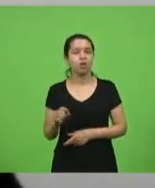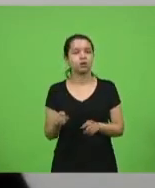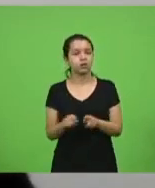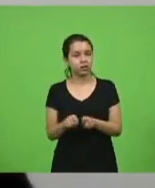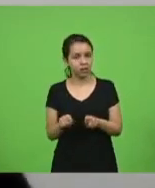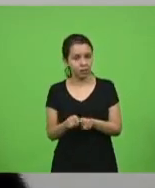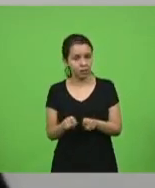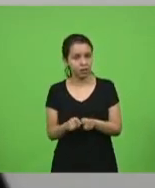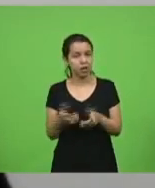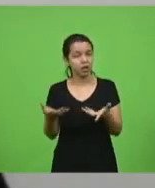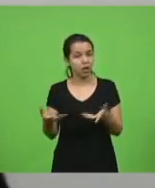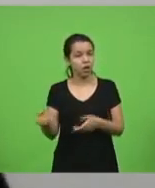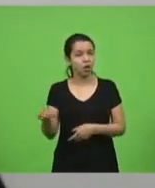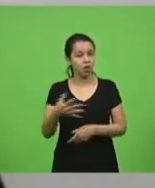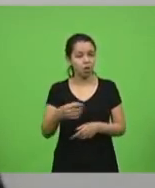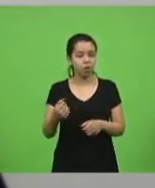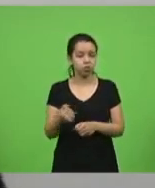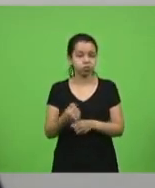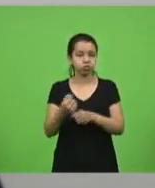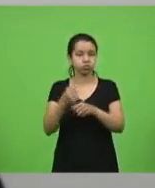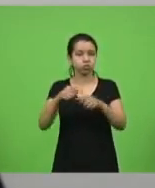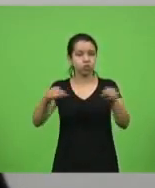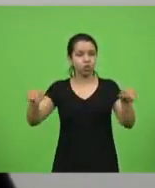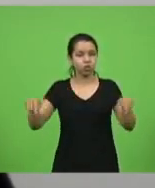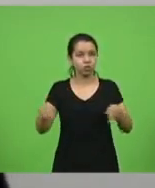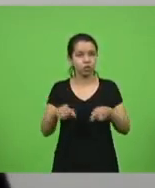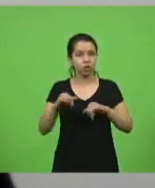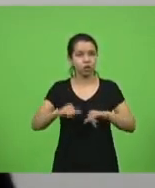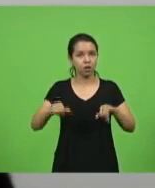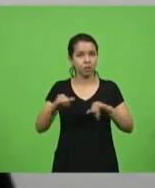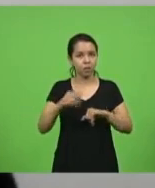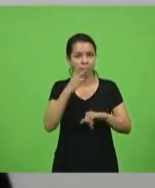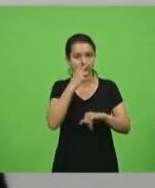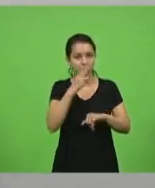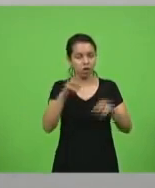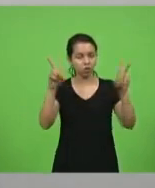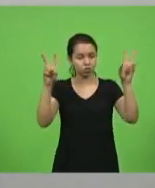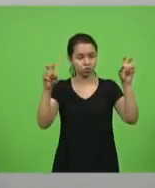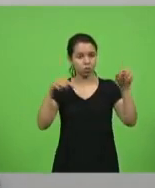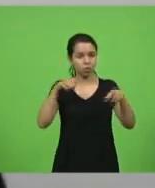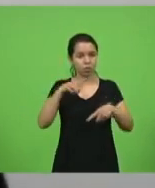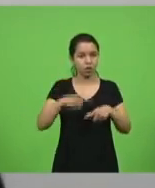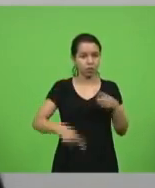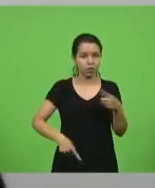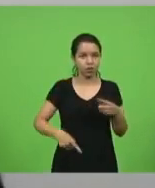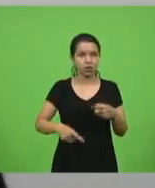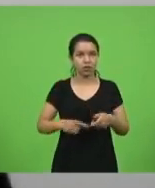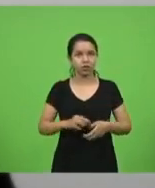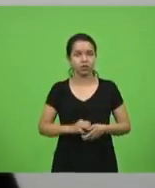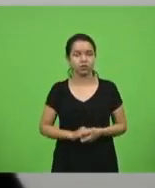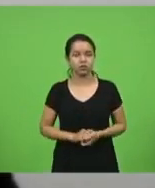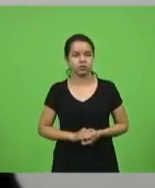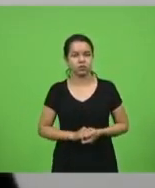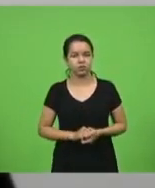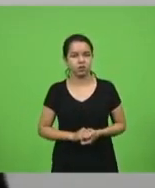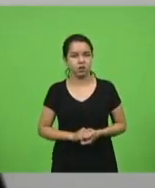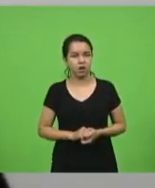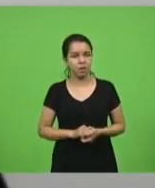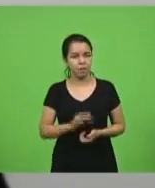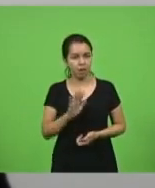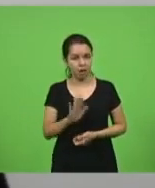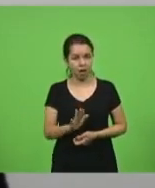campanha, um assunto que ficou aqui, parece que quase que proibido, mas não é porque alguém fez alguma